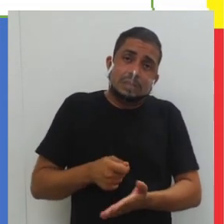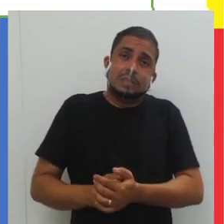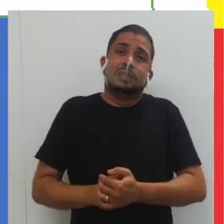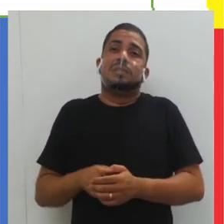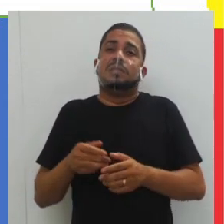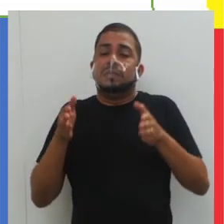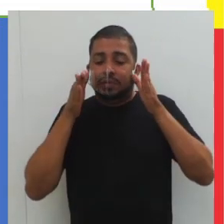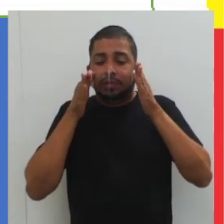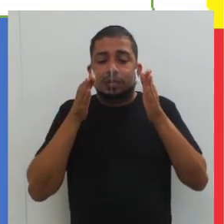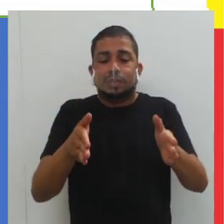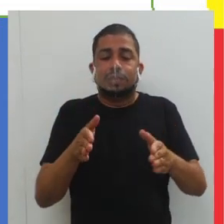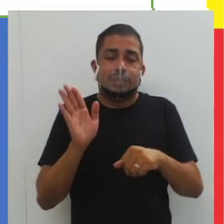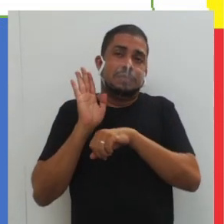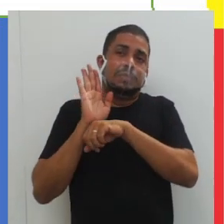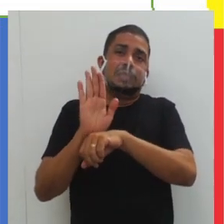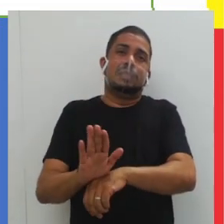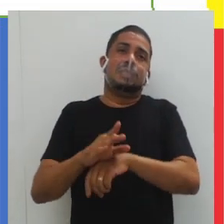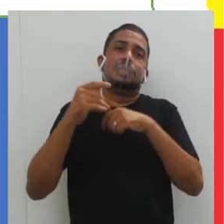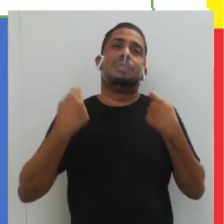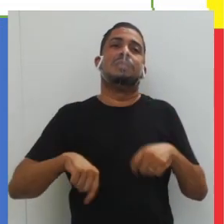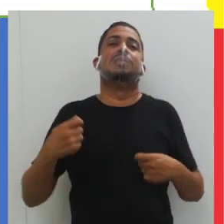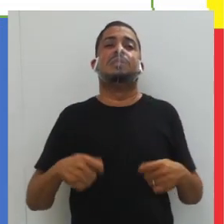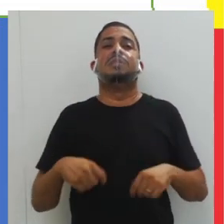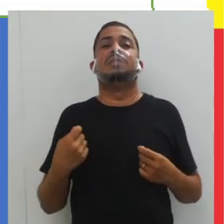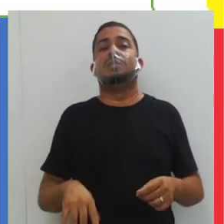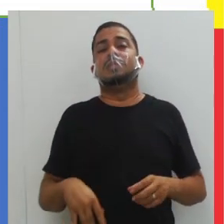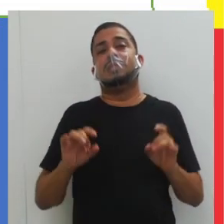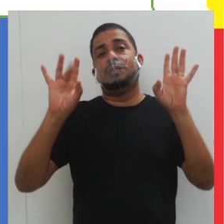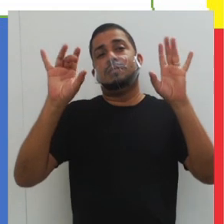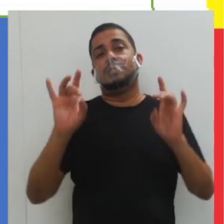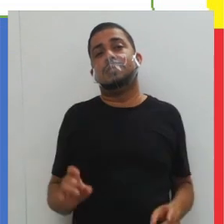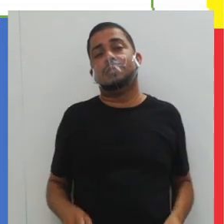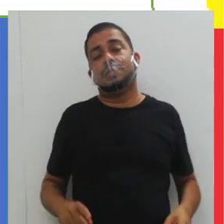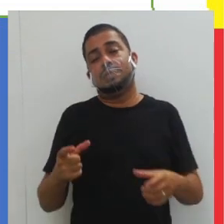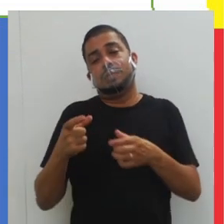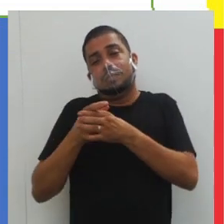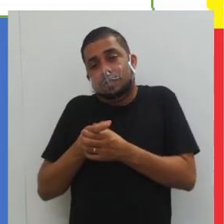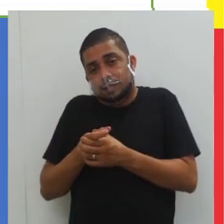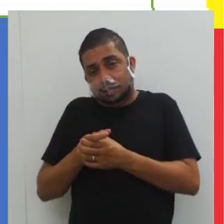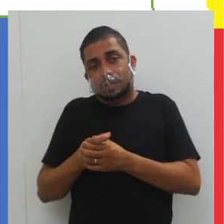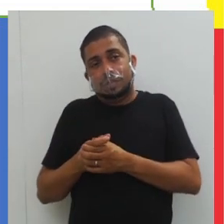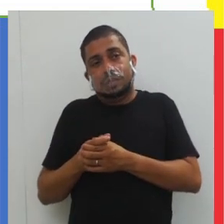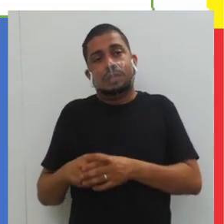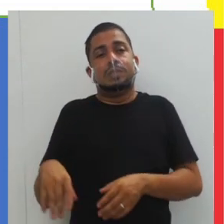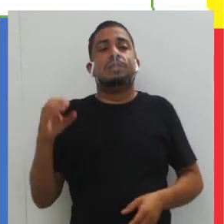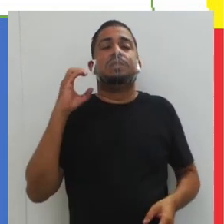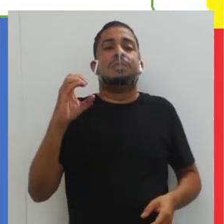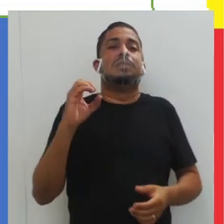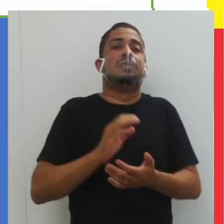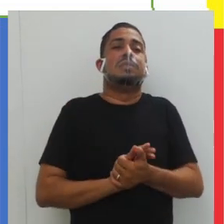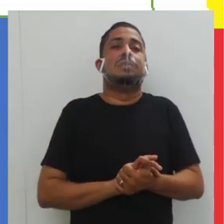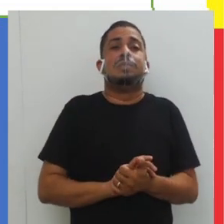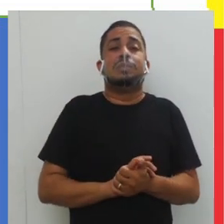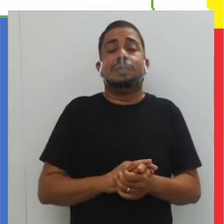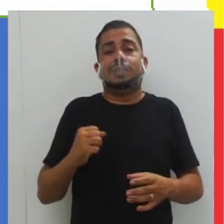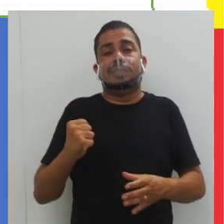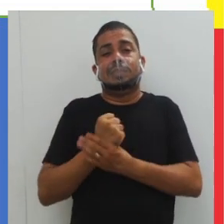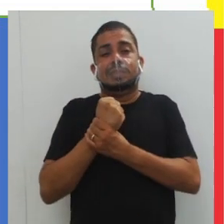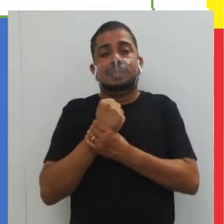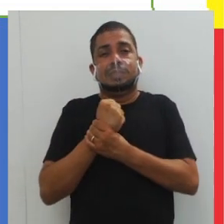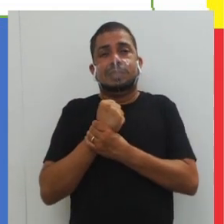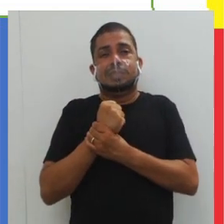explicitamente voltadas para atender às necessidades específicas de uma minoria? C, a